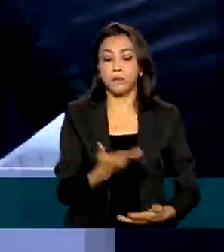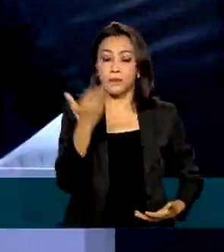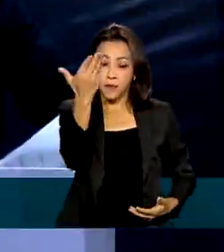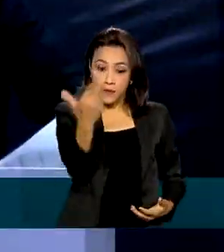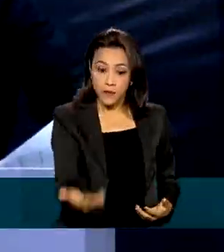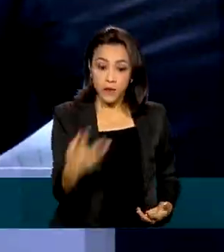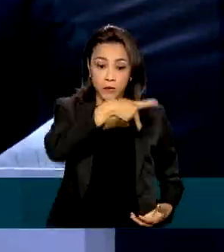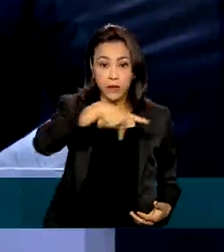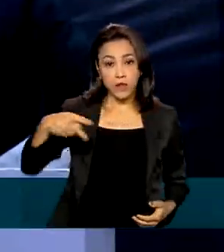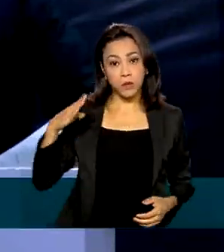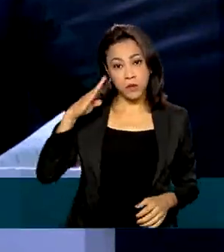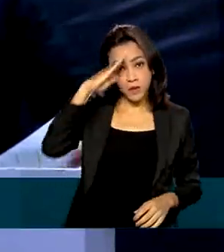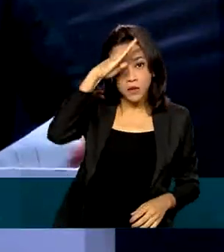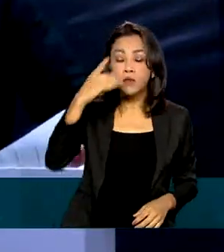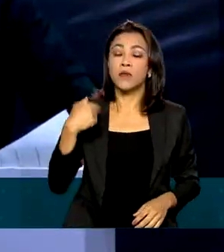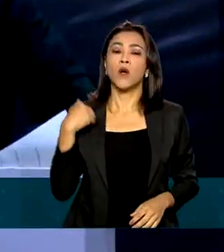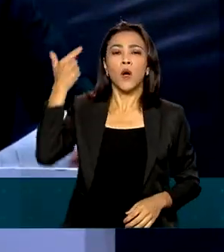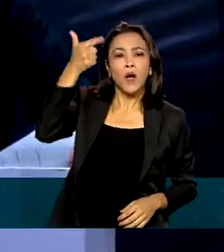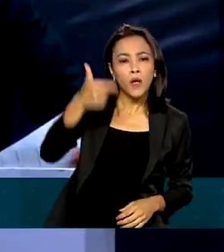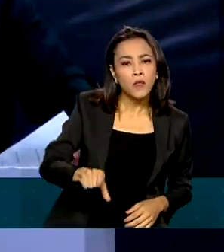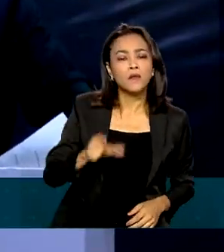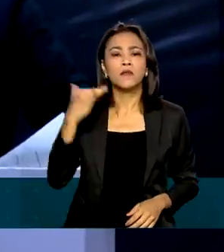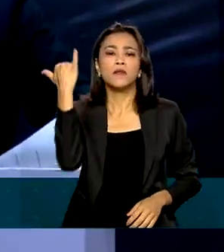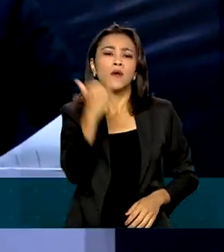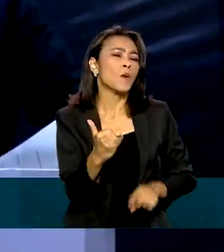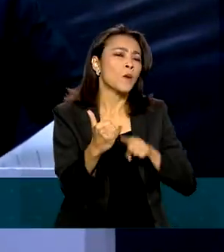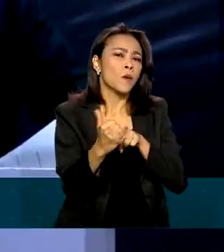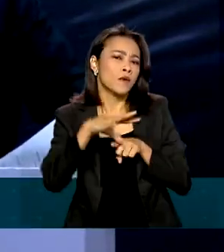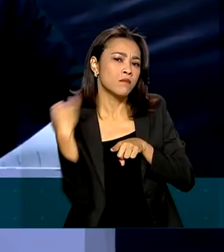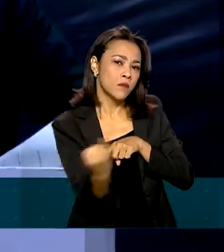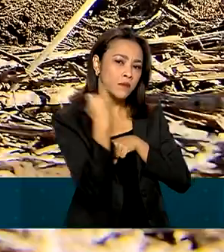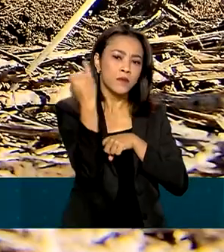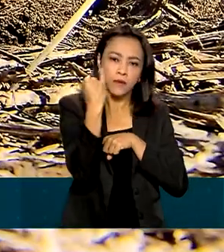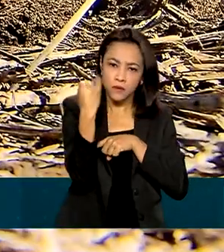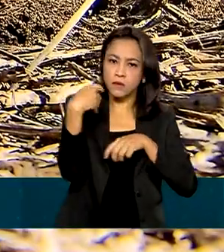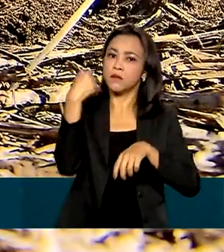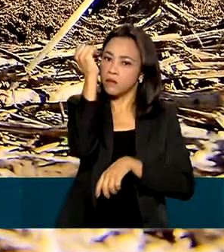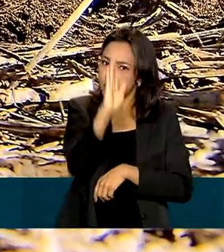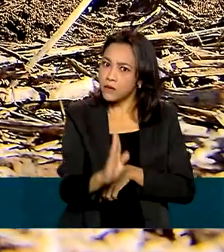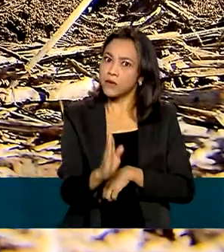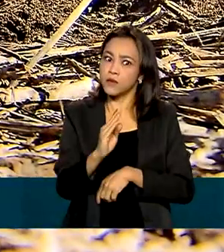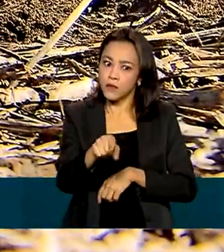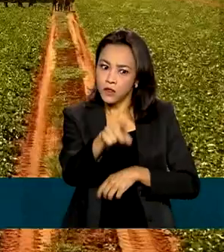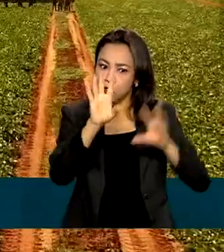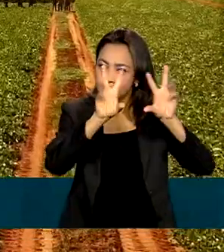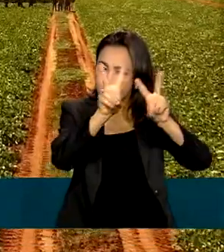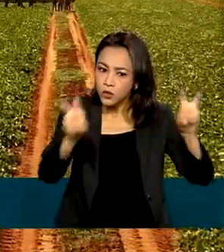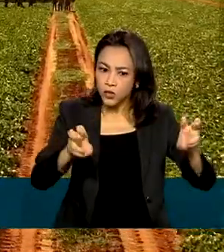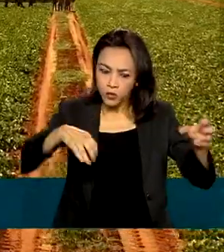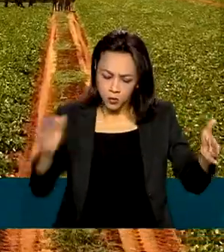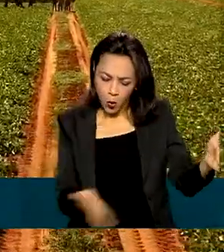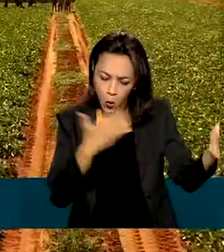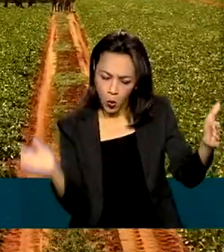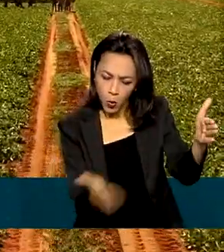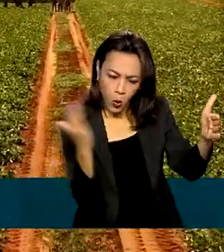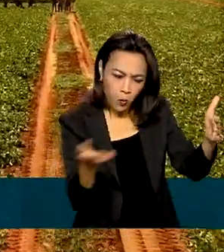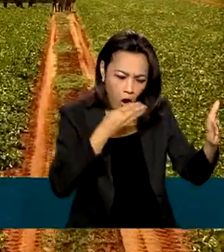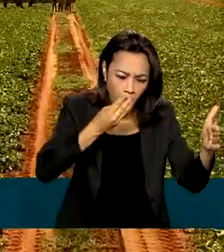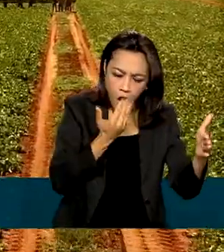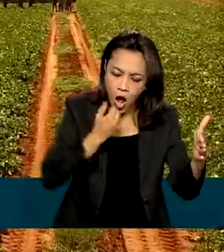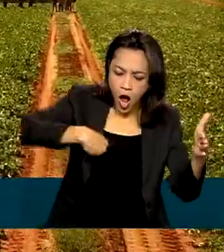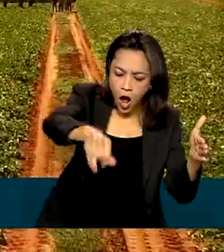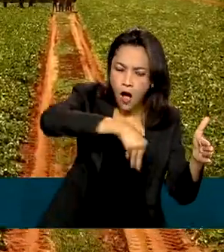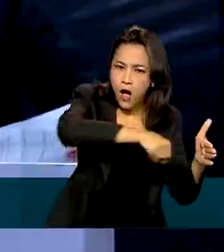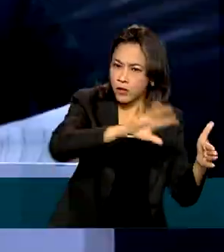presidente Bolsonaro voltou a reforçar a importância do Brasil na produção de alimentos, não somente para o